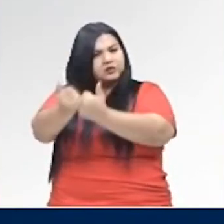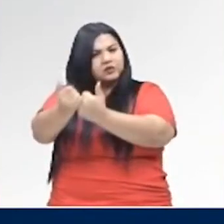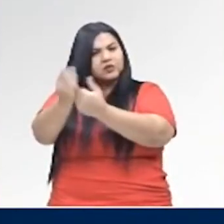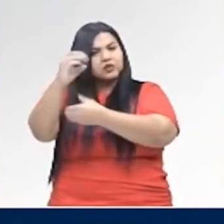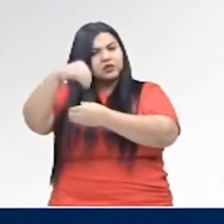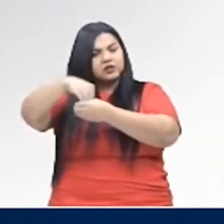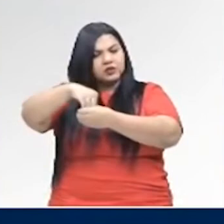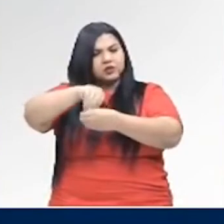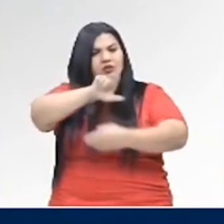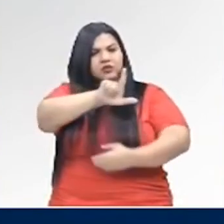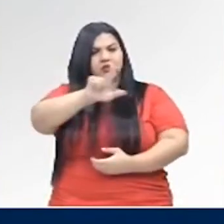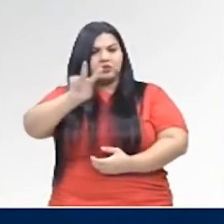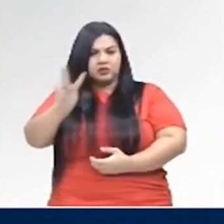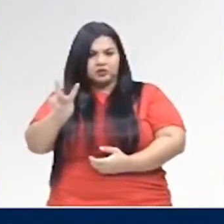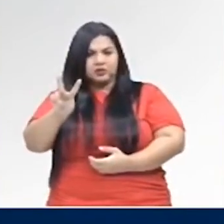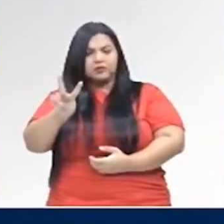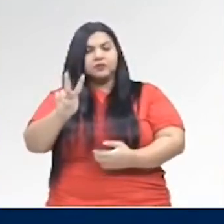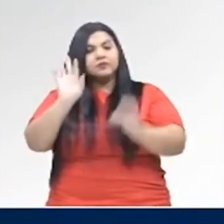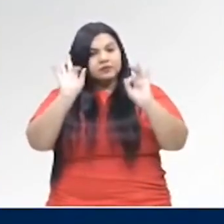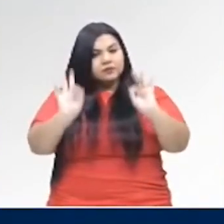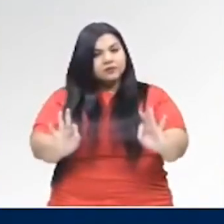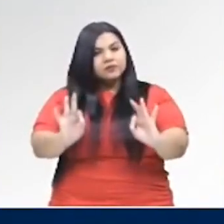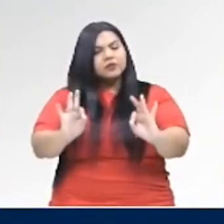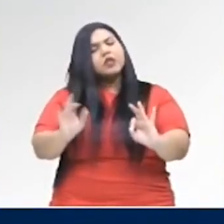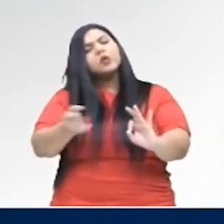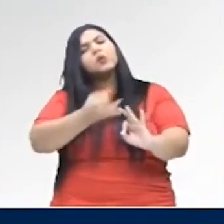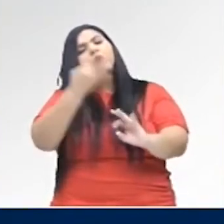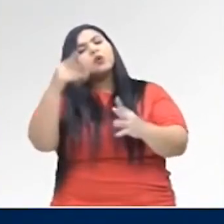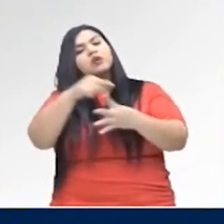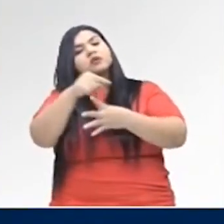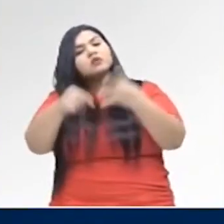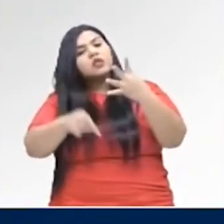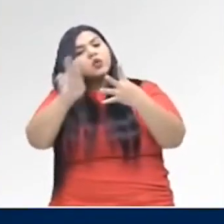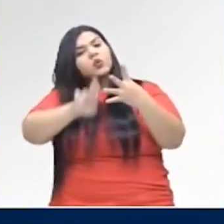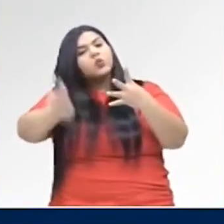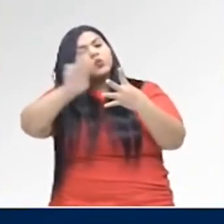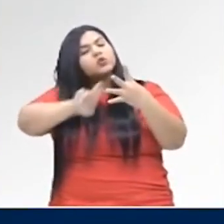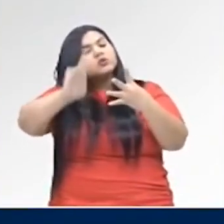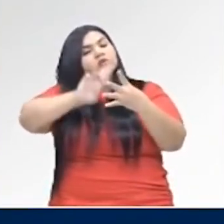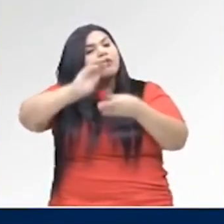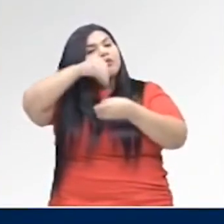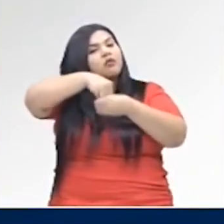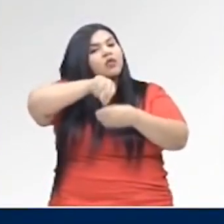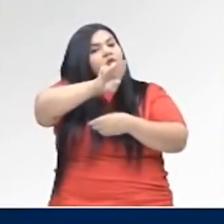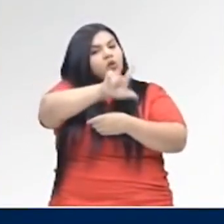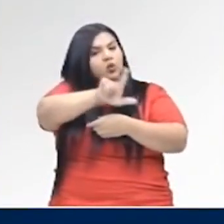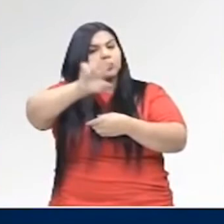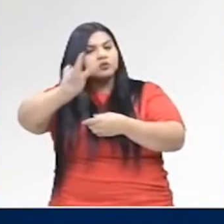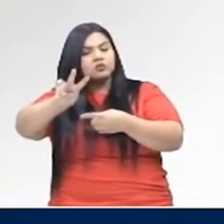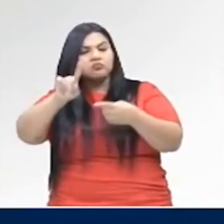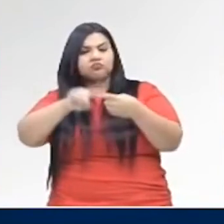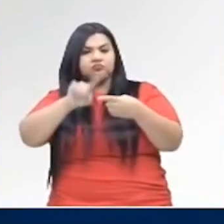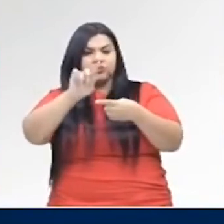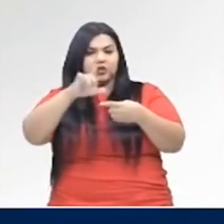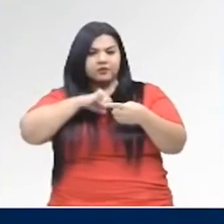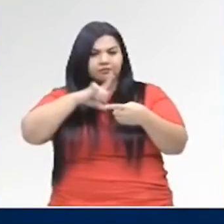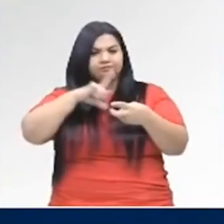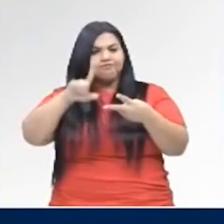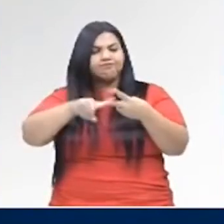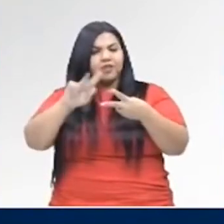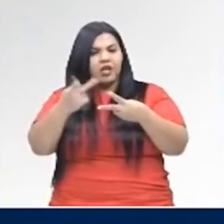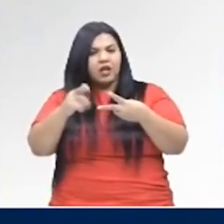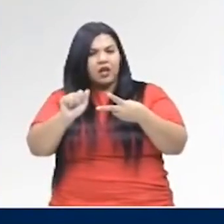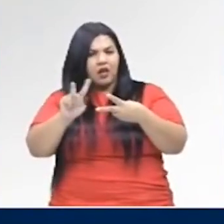locuções verbais, certo? Quais são os verbos mais empregados nas locuções verbais? Os verbos ter, haver,